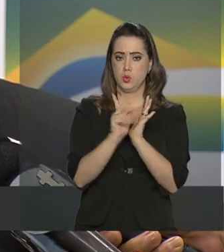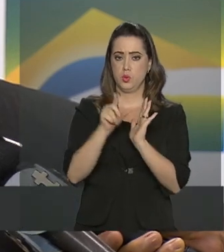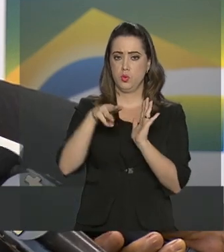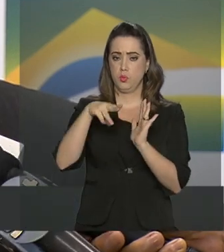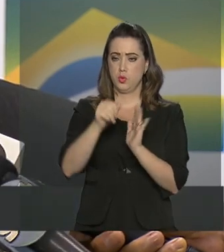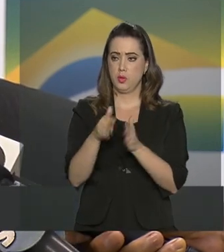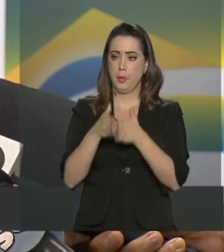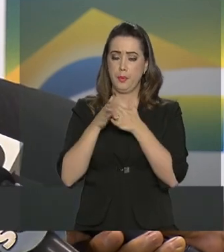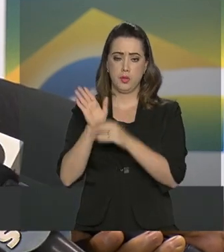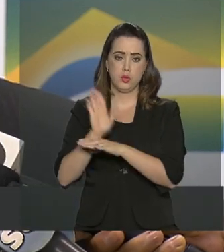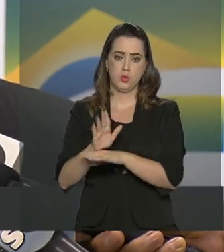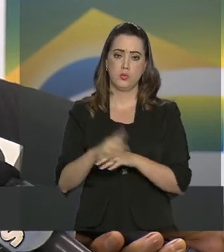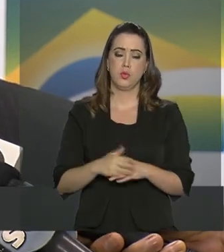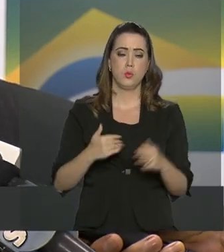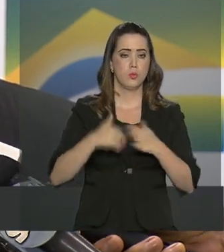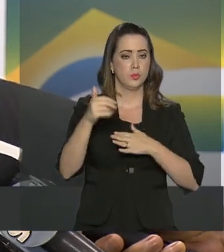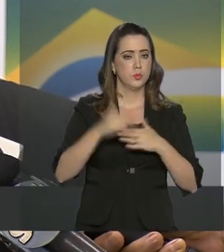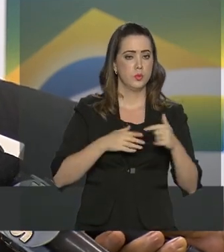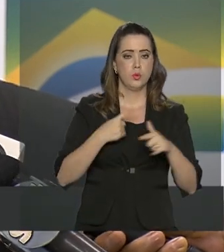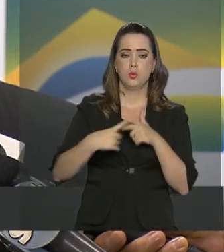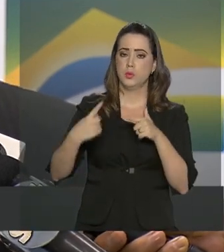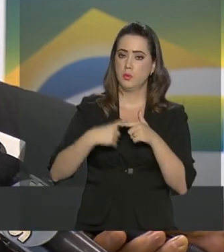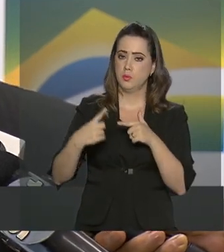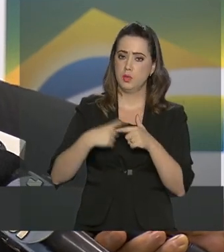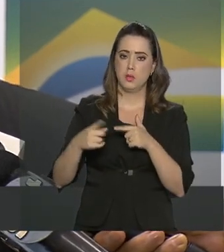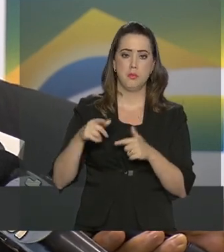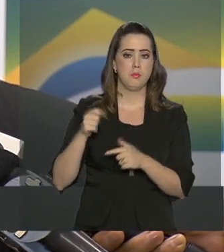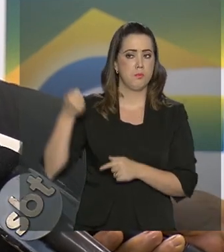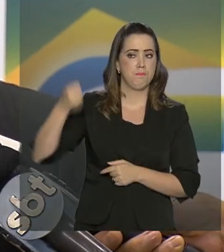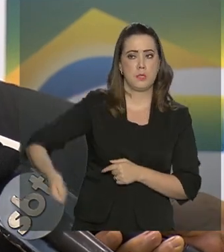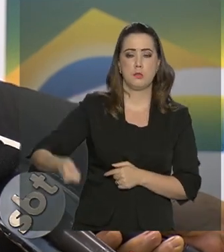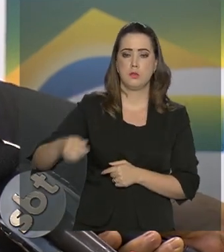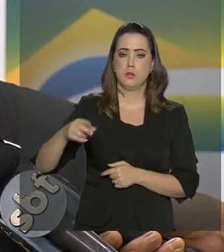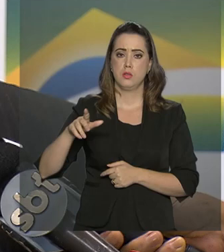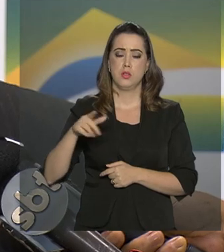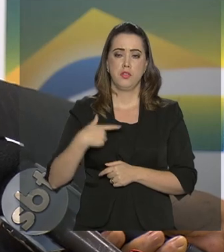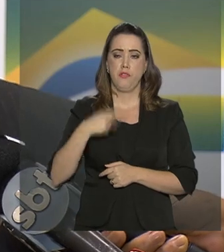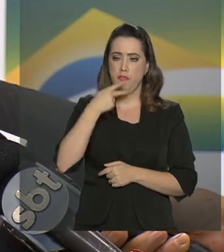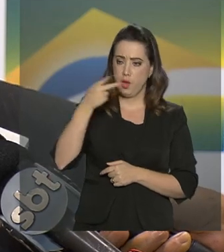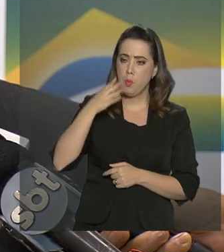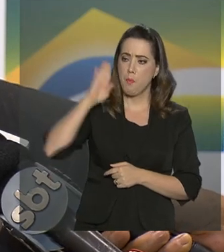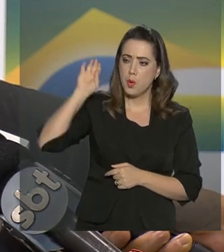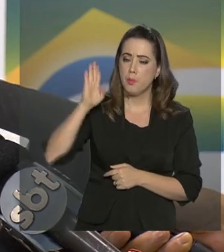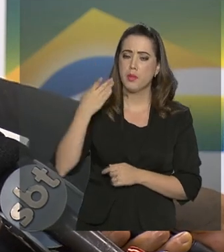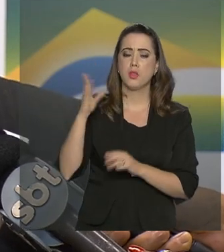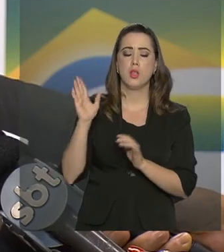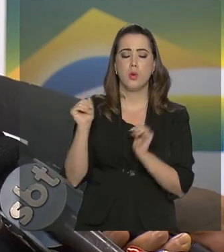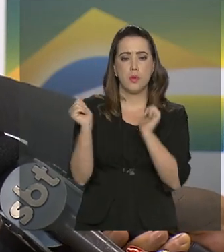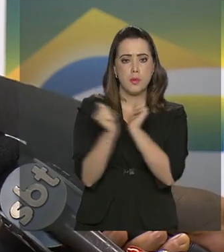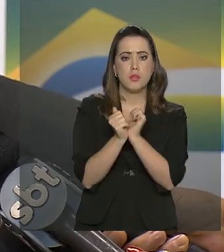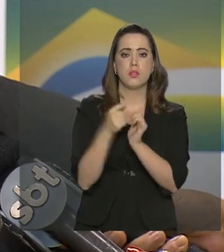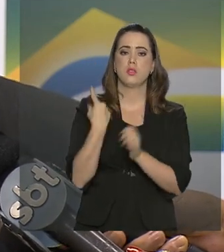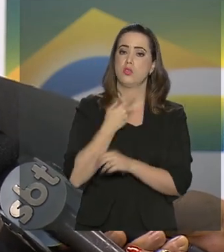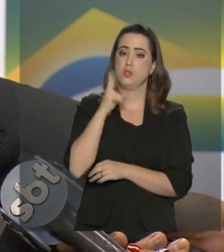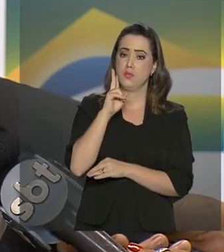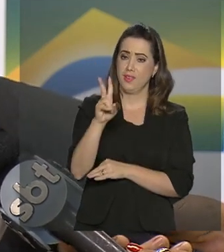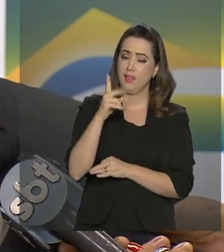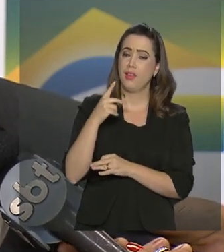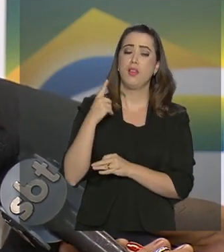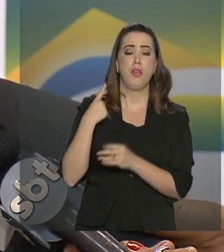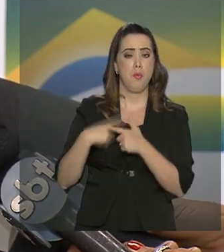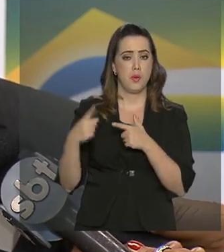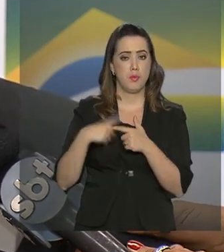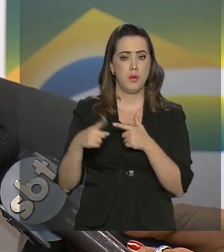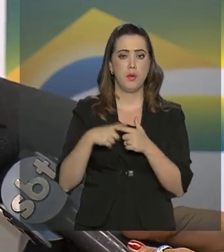atitude, digamos assim, mais radical do Maduro, que promete prendê-lo, seria considerada uma agressão. Então,